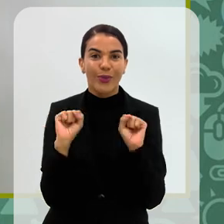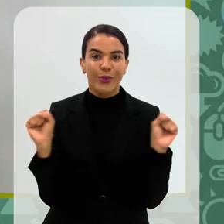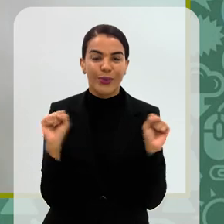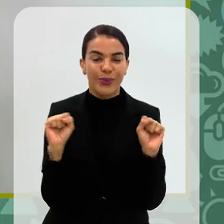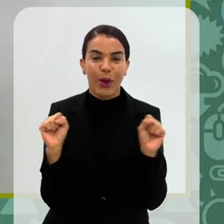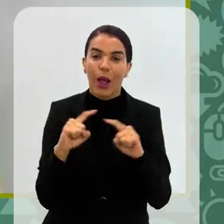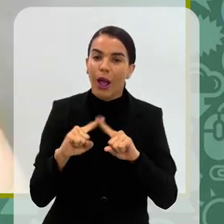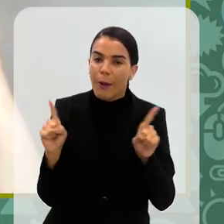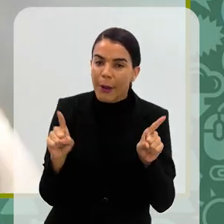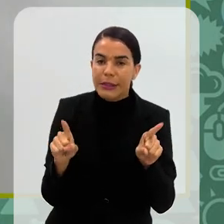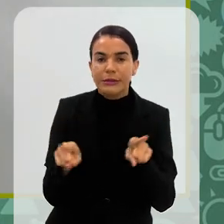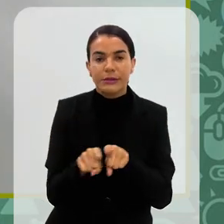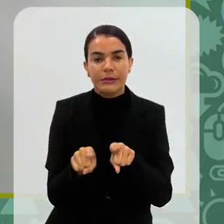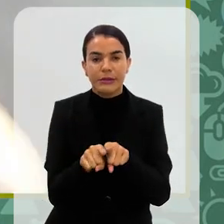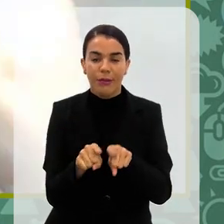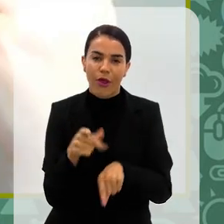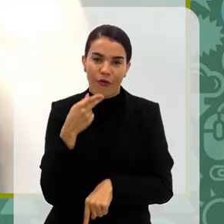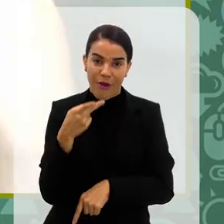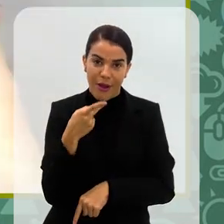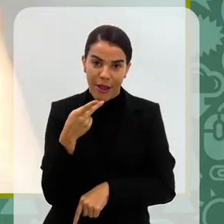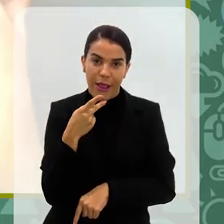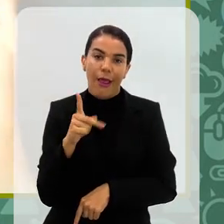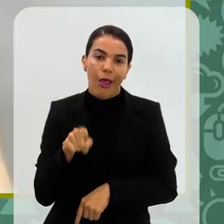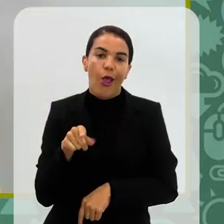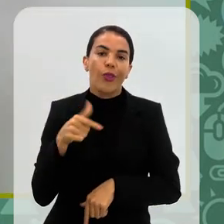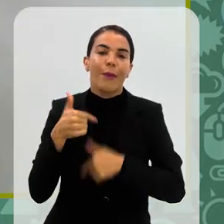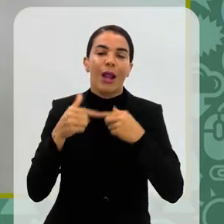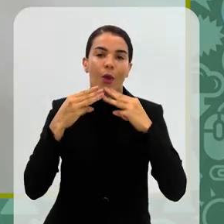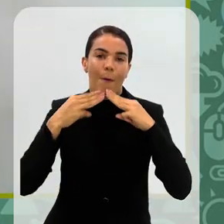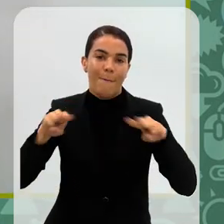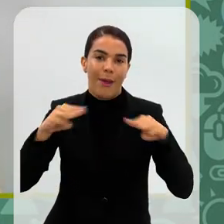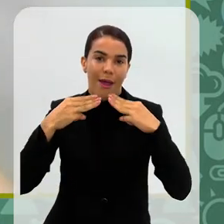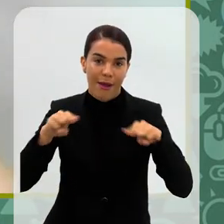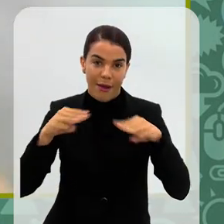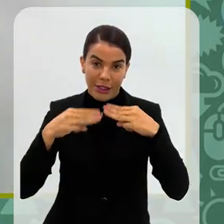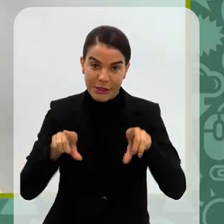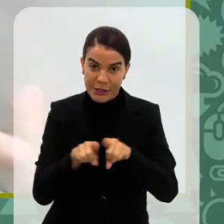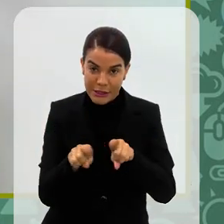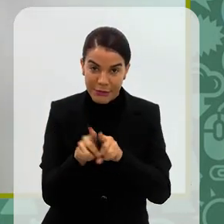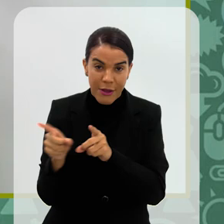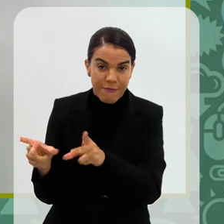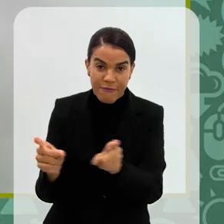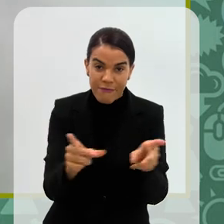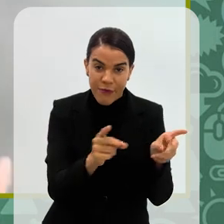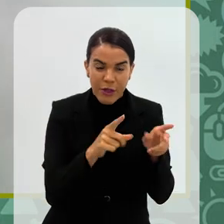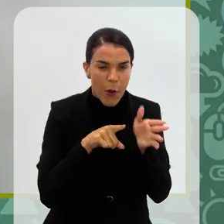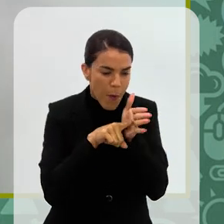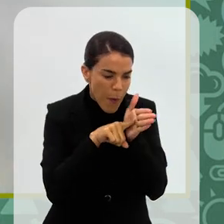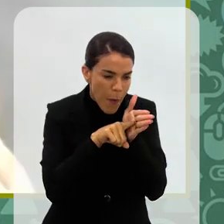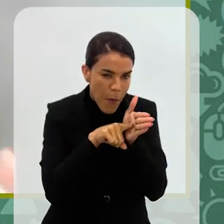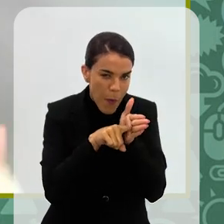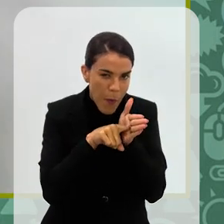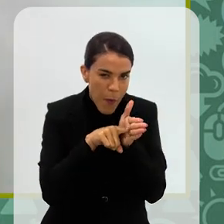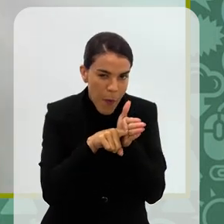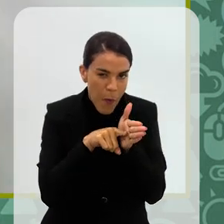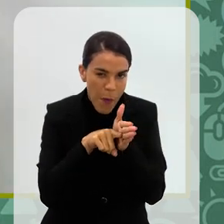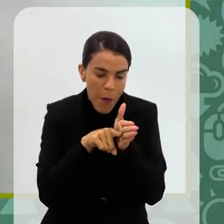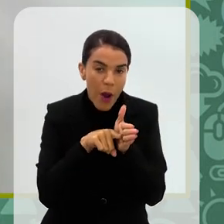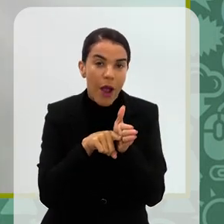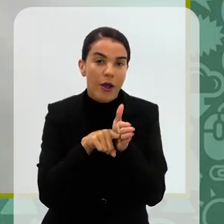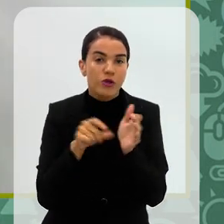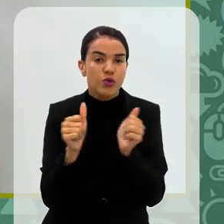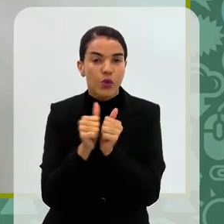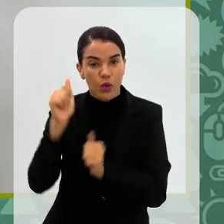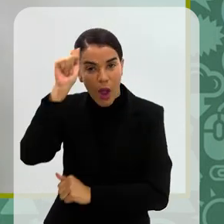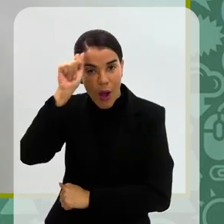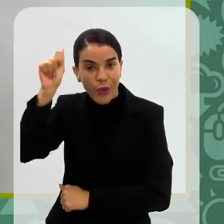bastante. Só que, inclusive, eu, como eu falei, eu trabalhei com marketing, inclusive, eu trabalhei com inteligência de mercado. E eu fiz uma pesquisa com uma amiga